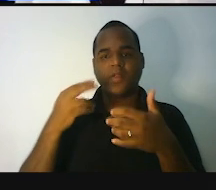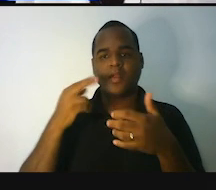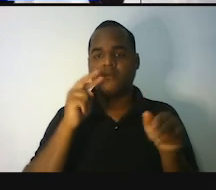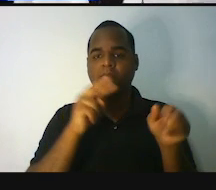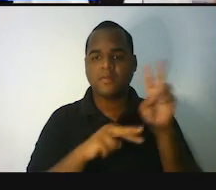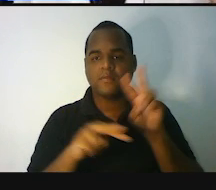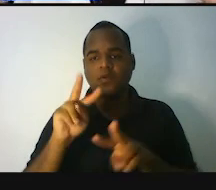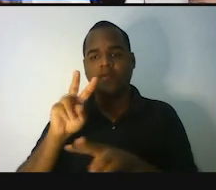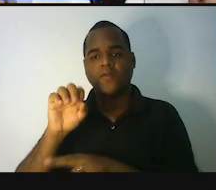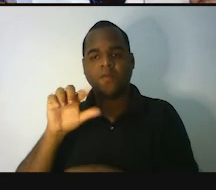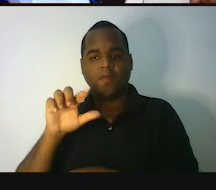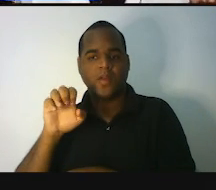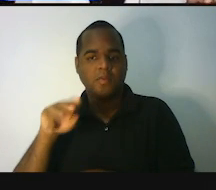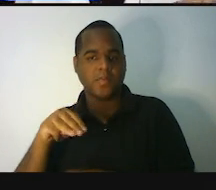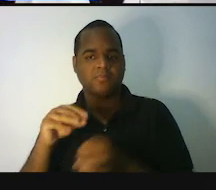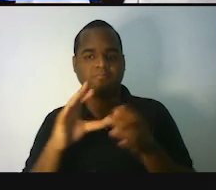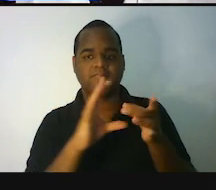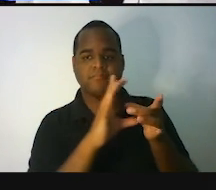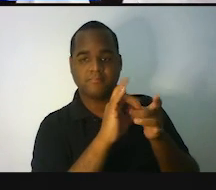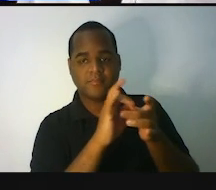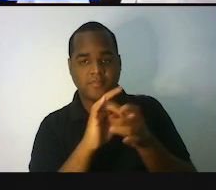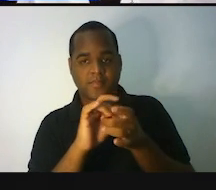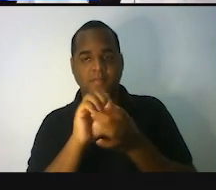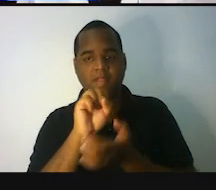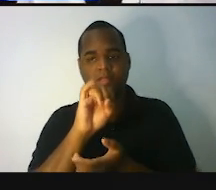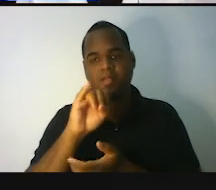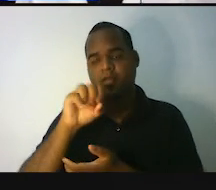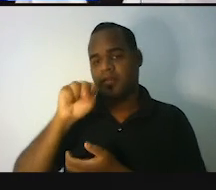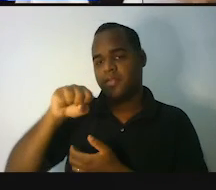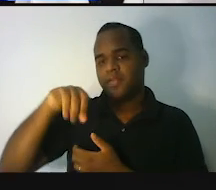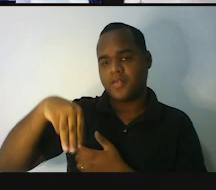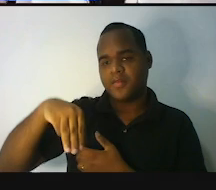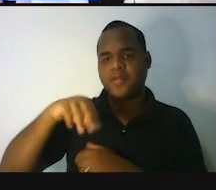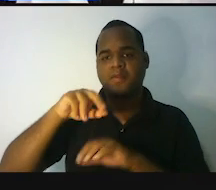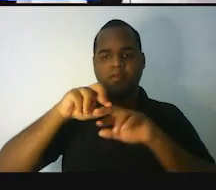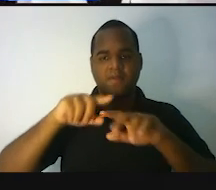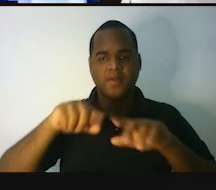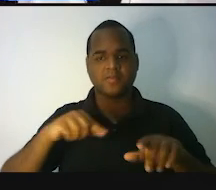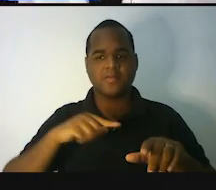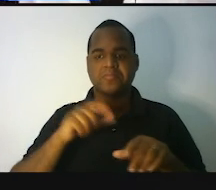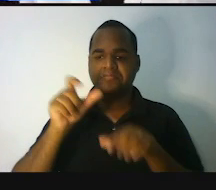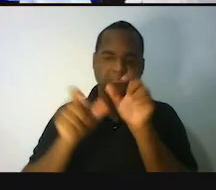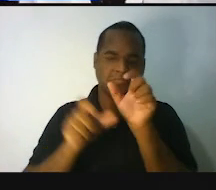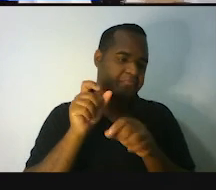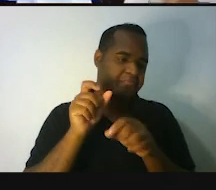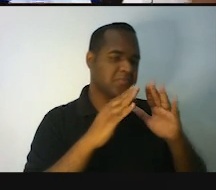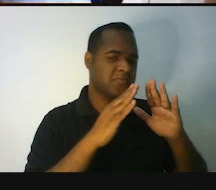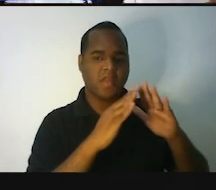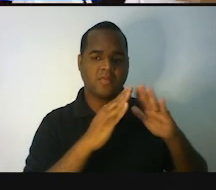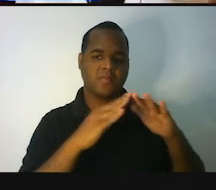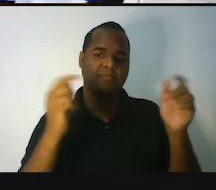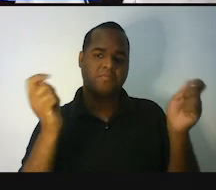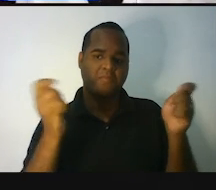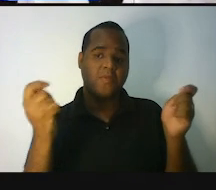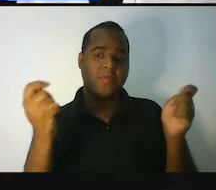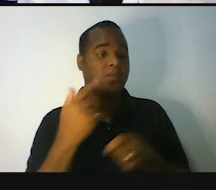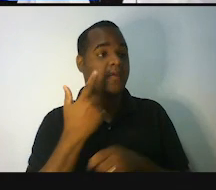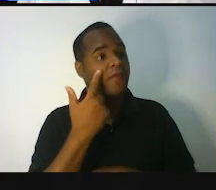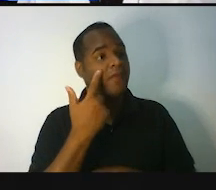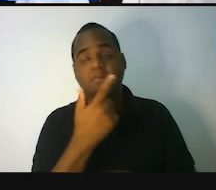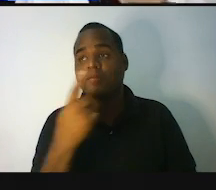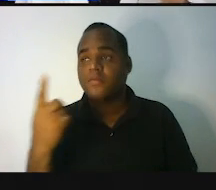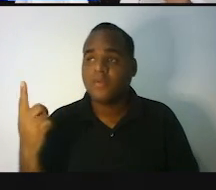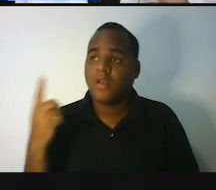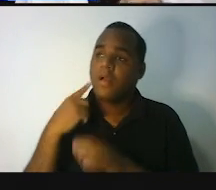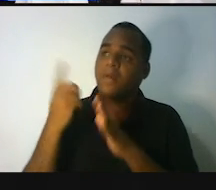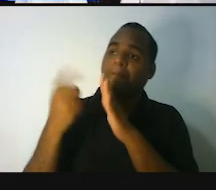perceber tudo que está à sua volta e que pode ter volume. Os objetos que estão na sua casa, tudo que você vê e